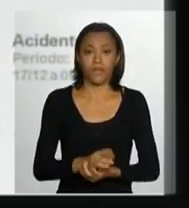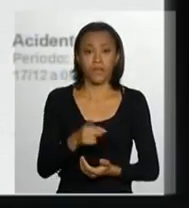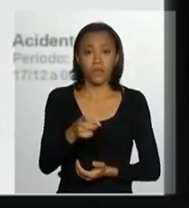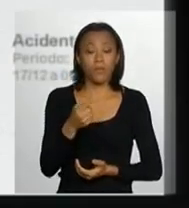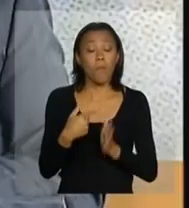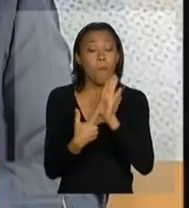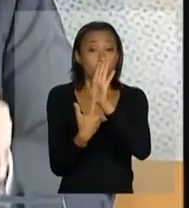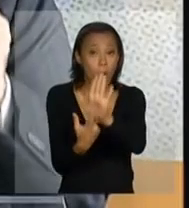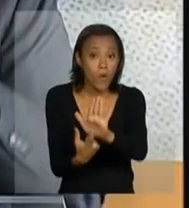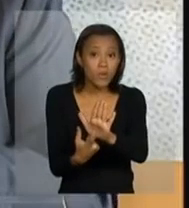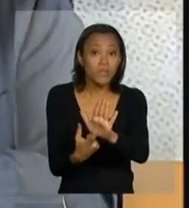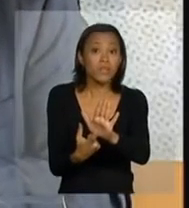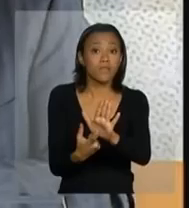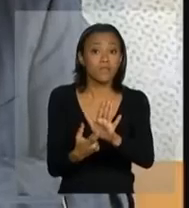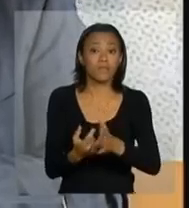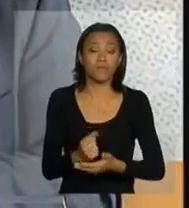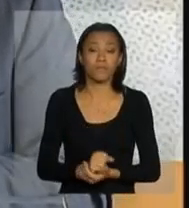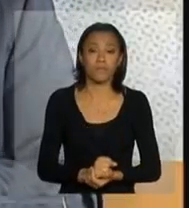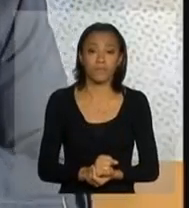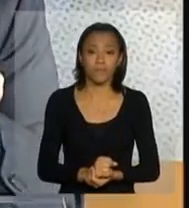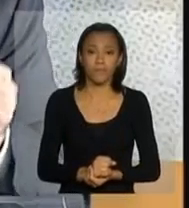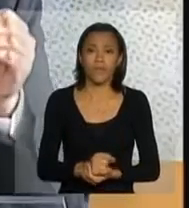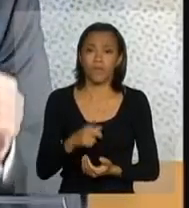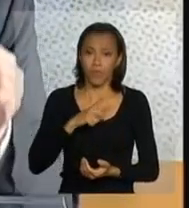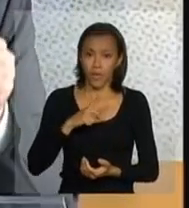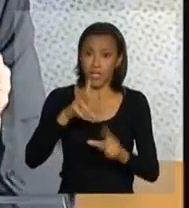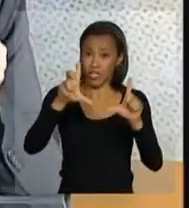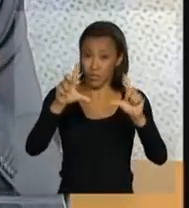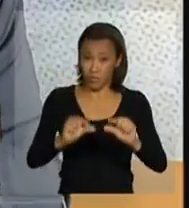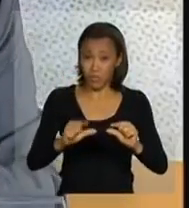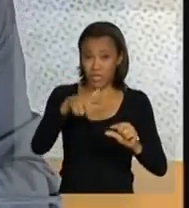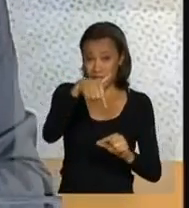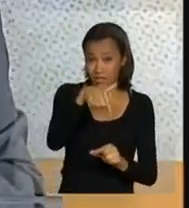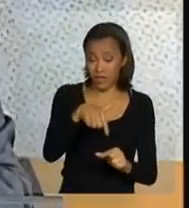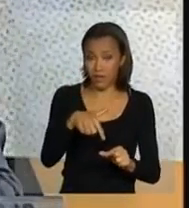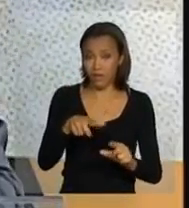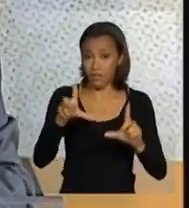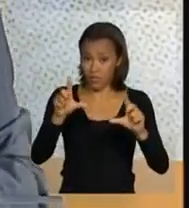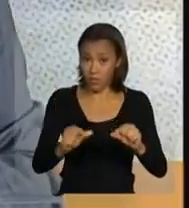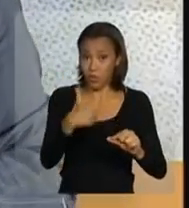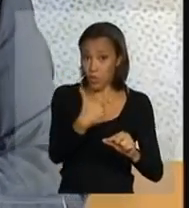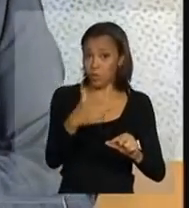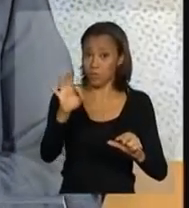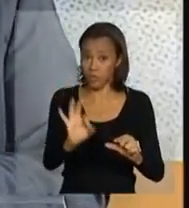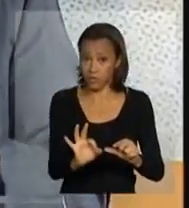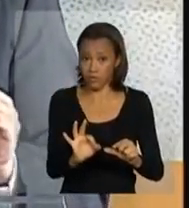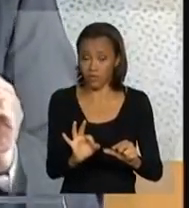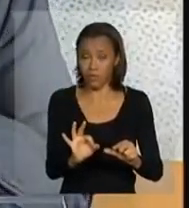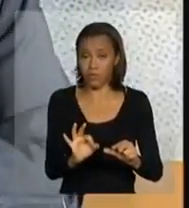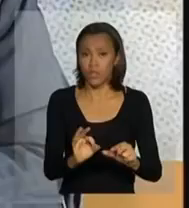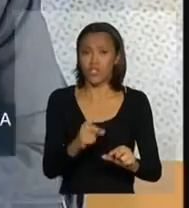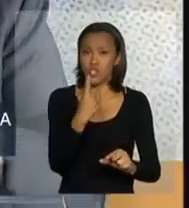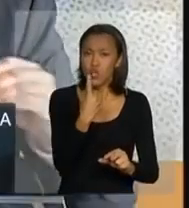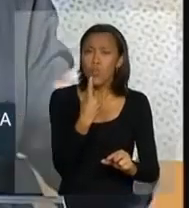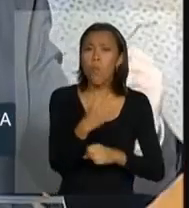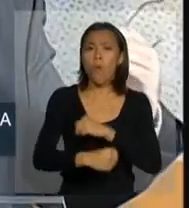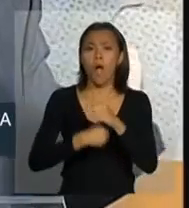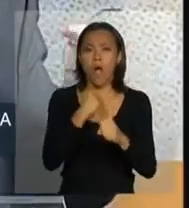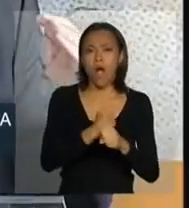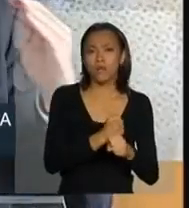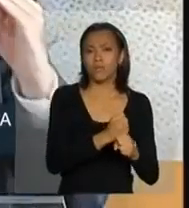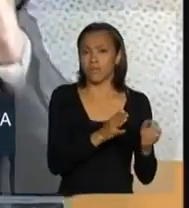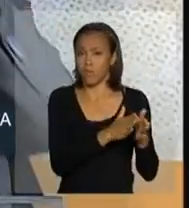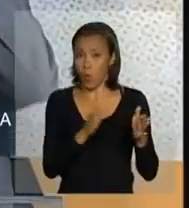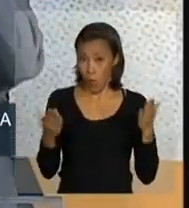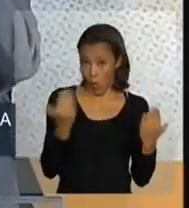expressam, embora bons, porque reduzir 7,2% de um ano para outro, quando você tinha